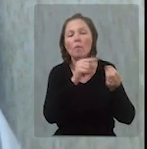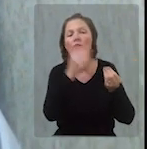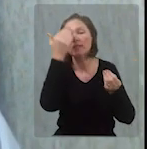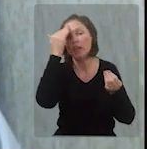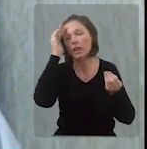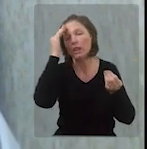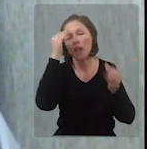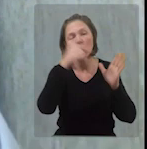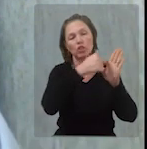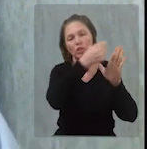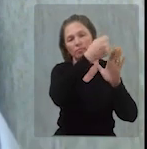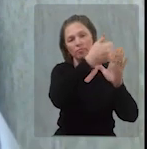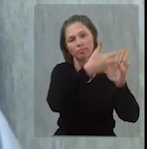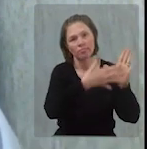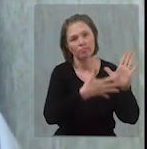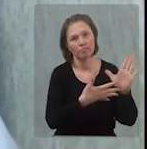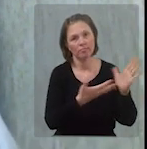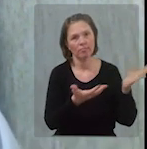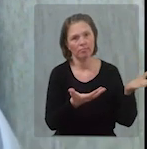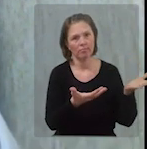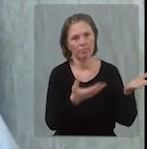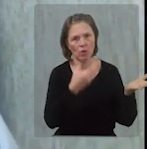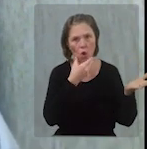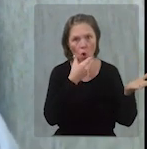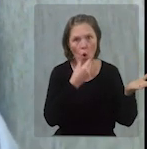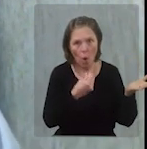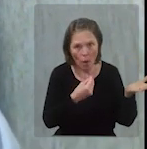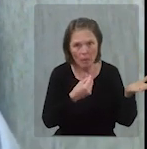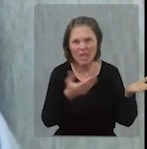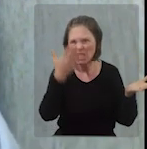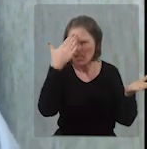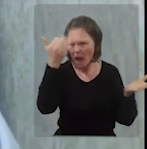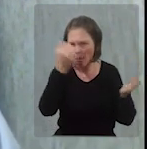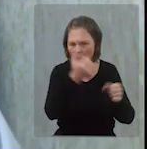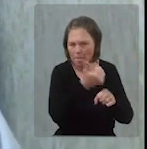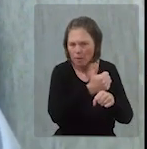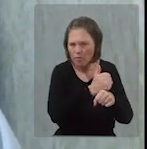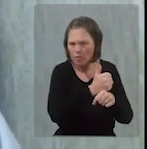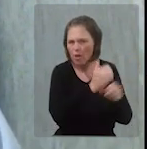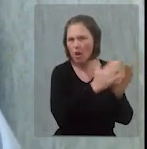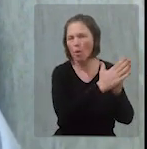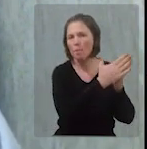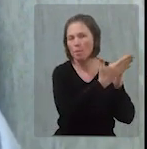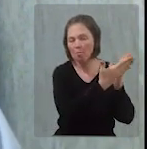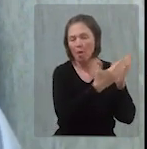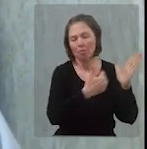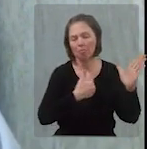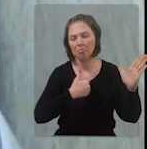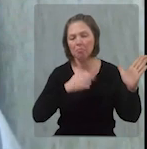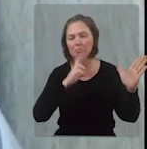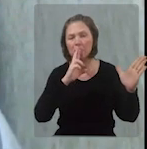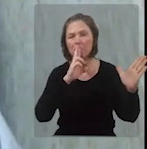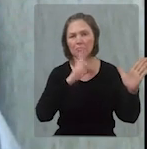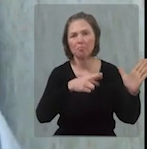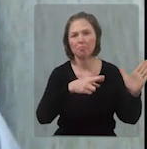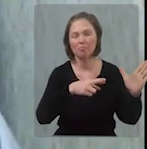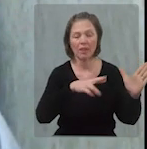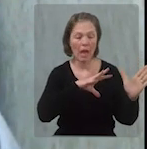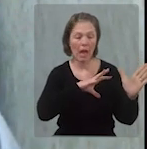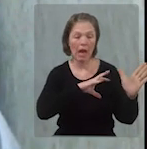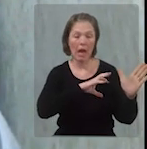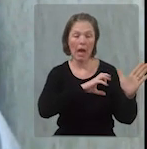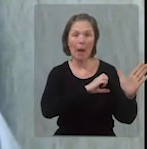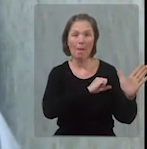E como você entende o que elas dizem? O homem era um doutor em Bíblia e deu resposta que ele tanto